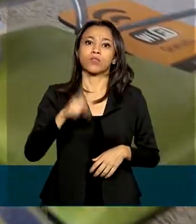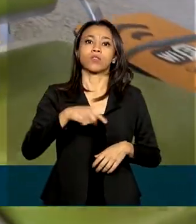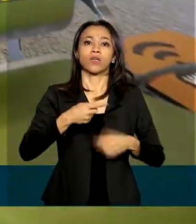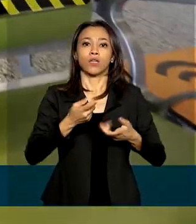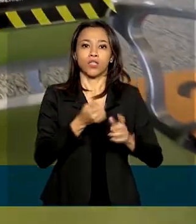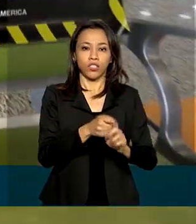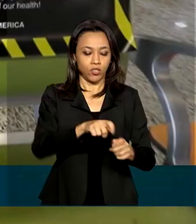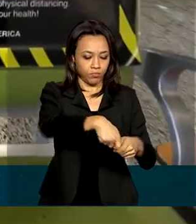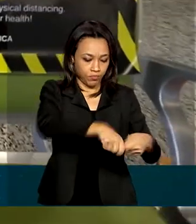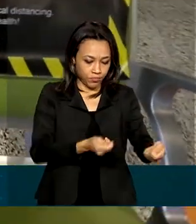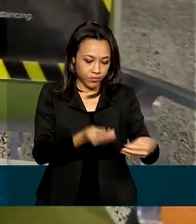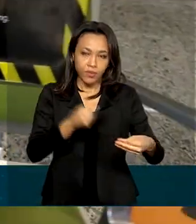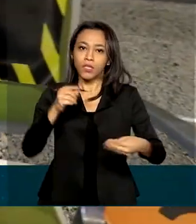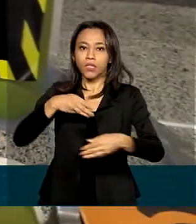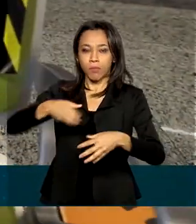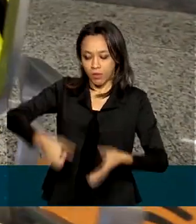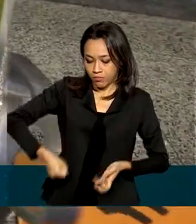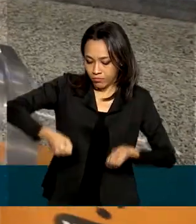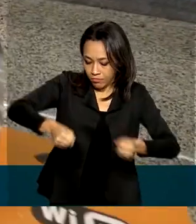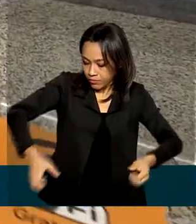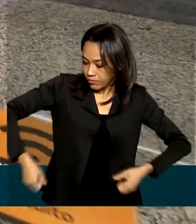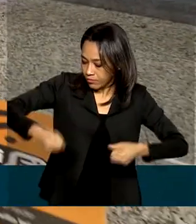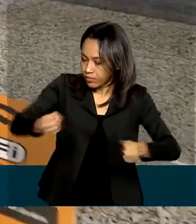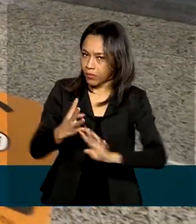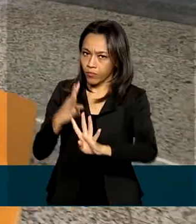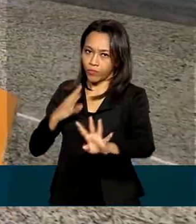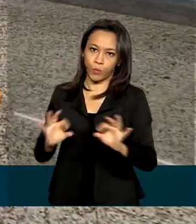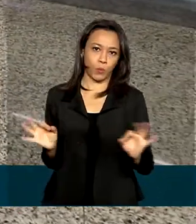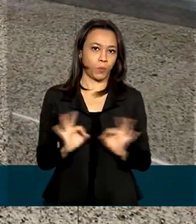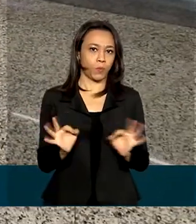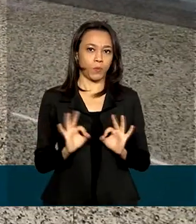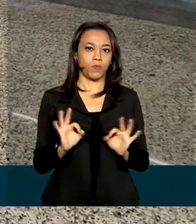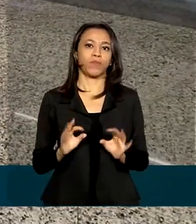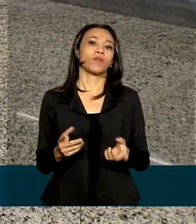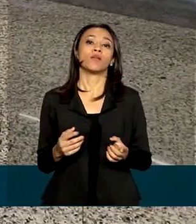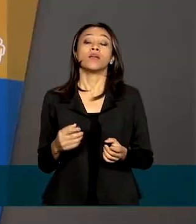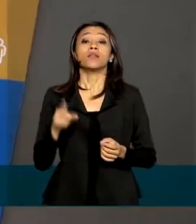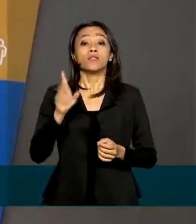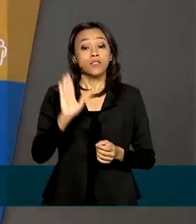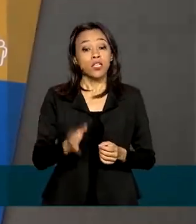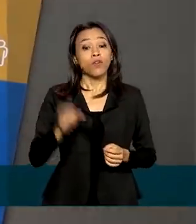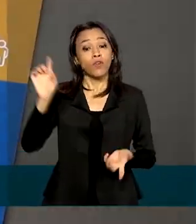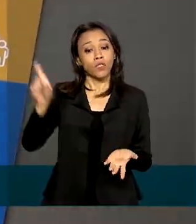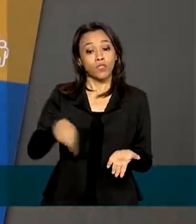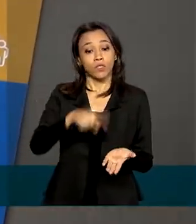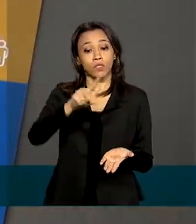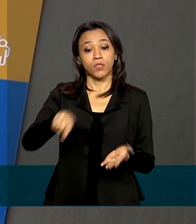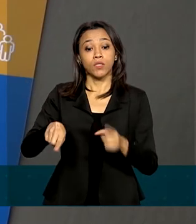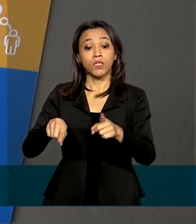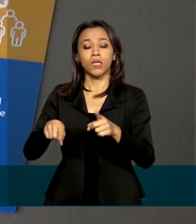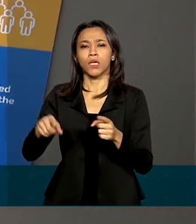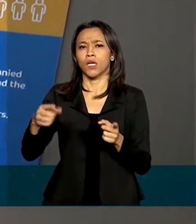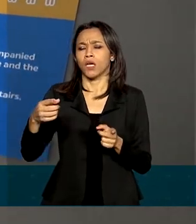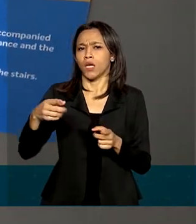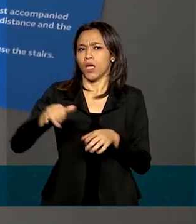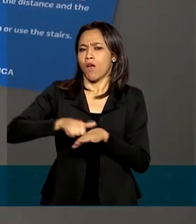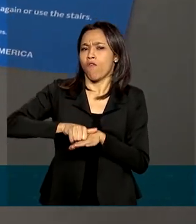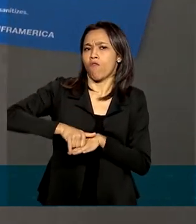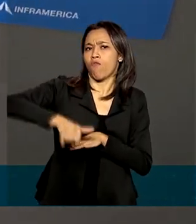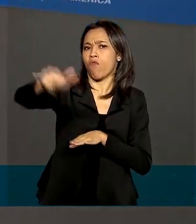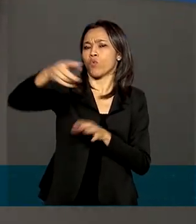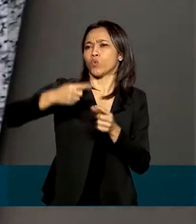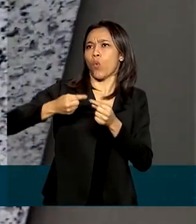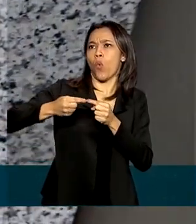embarques e desembarques. Foi recomendada também a suspensão do serviço de bordo em voos curtos. Em voos